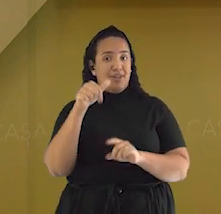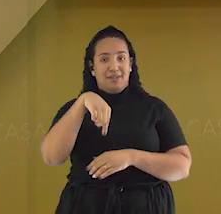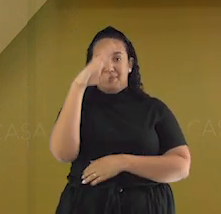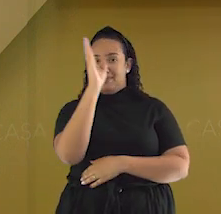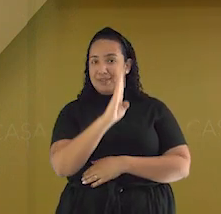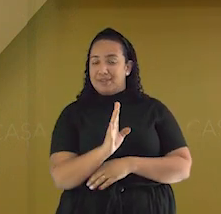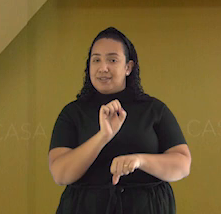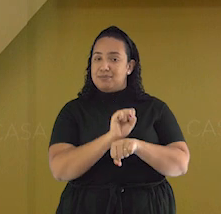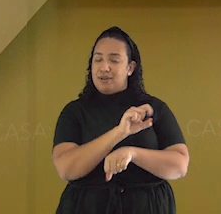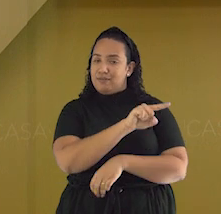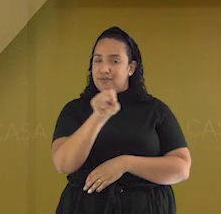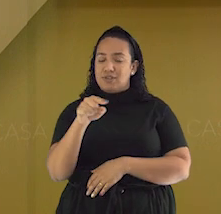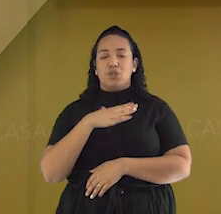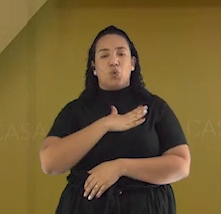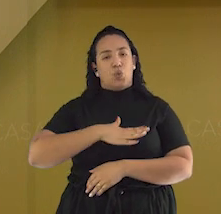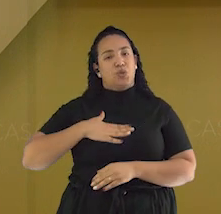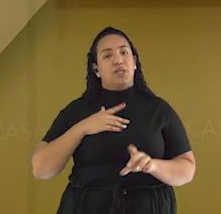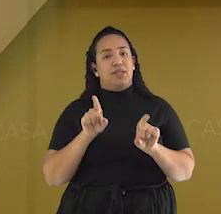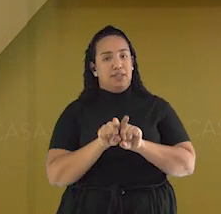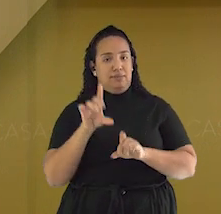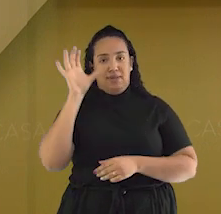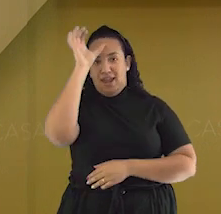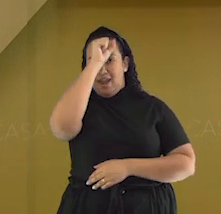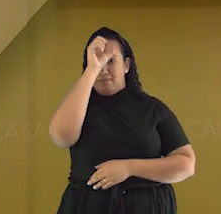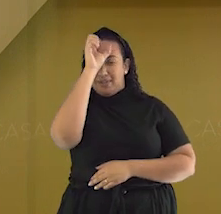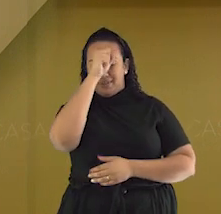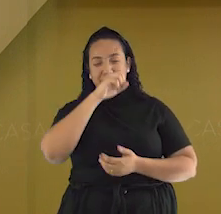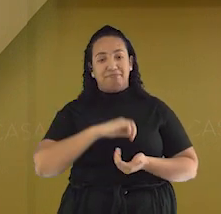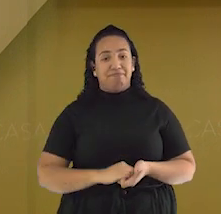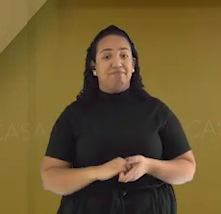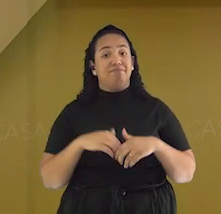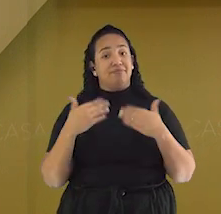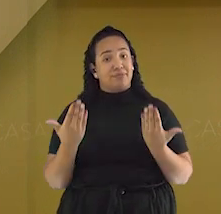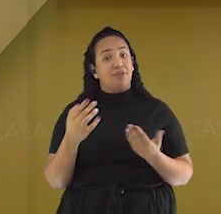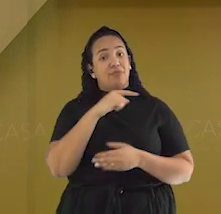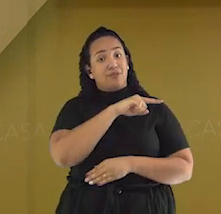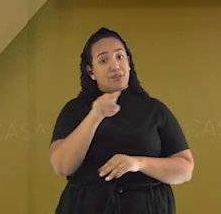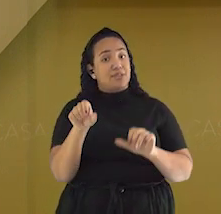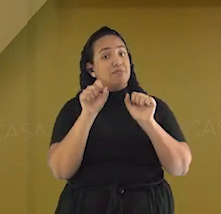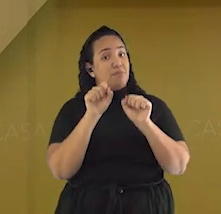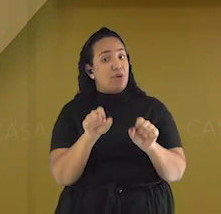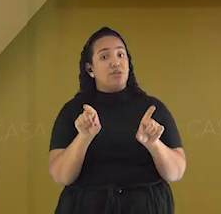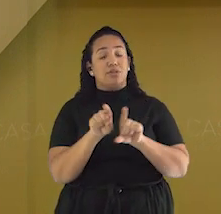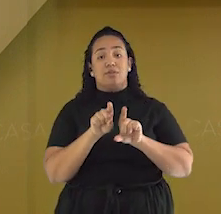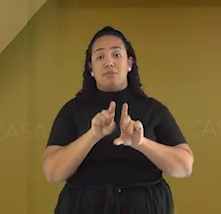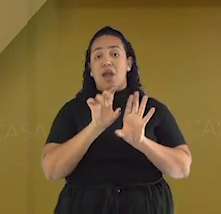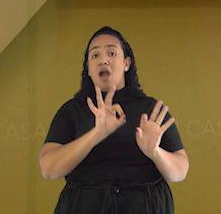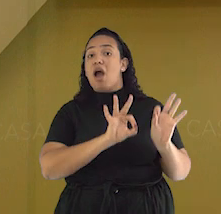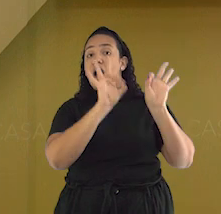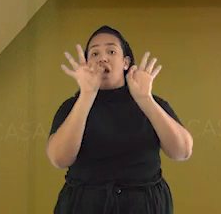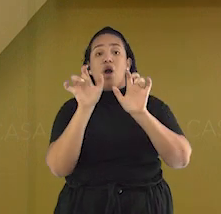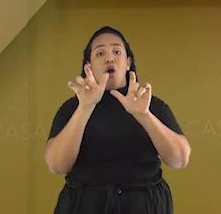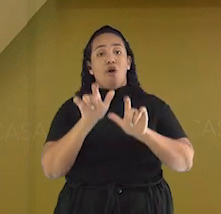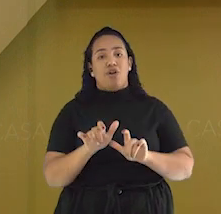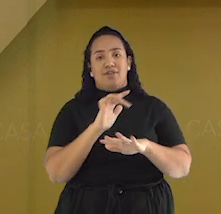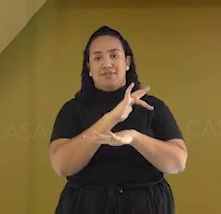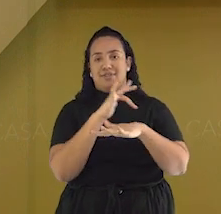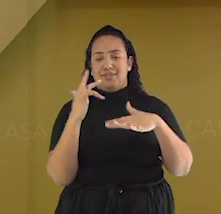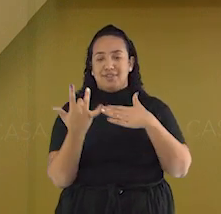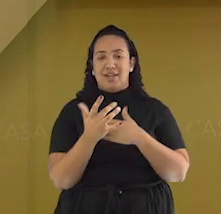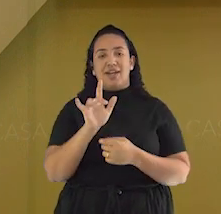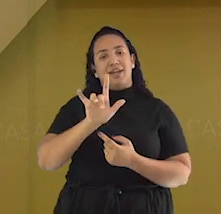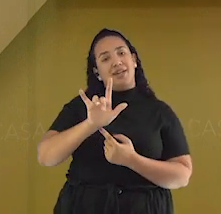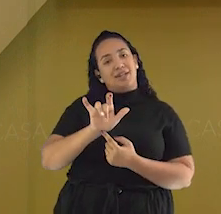vocês tenham gostado e, claro, aprendido bastante com a gente. E que tal acompanhar o dever em casa na TV e nas redes sociais? Siga o nosso Instagram